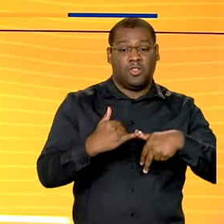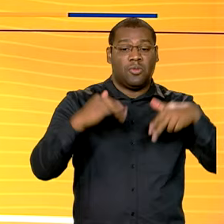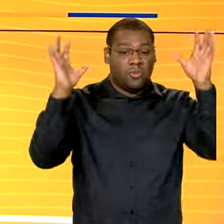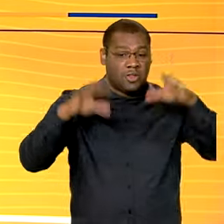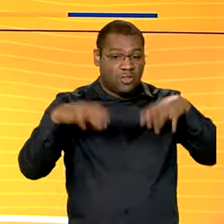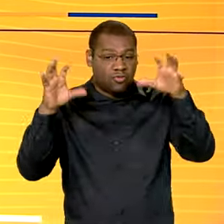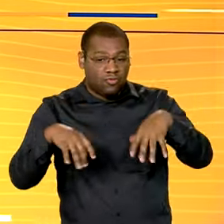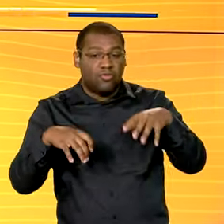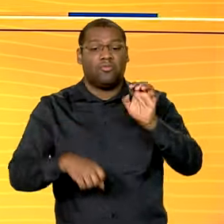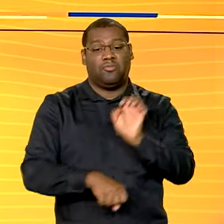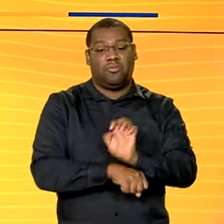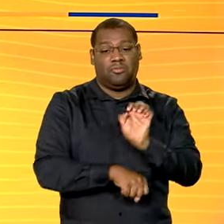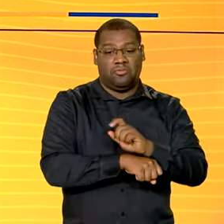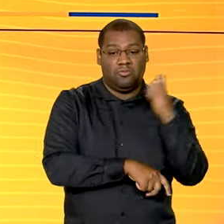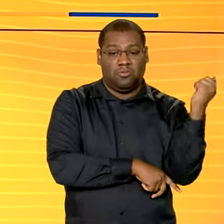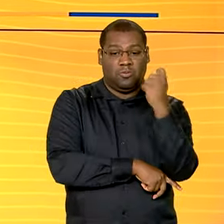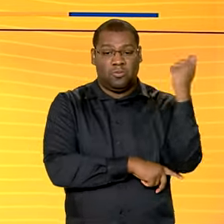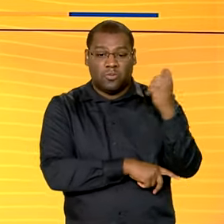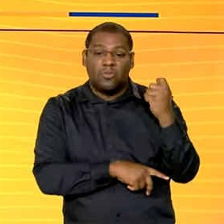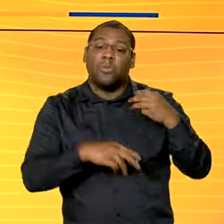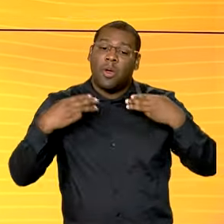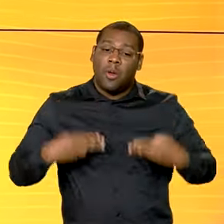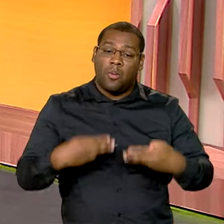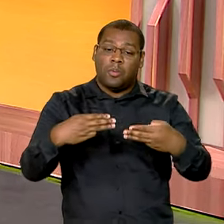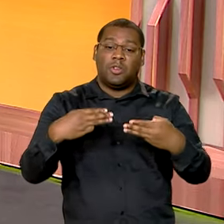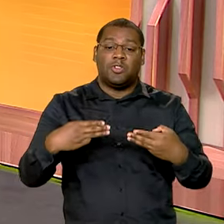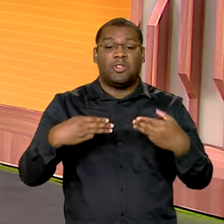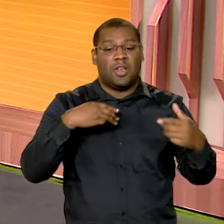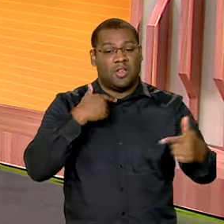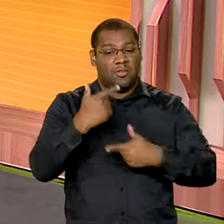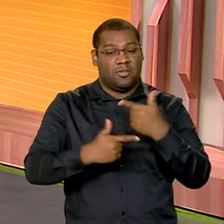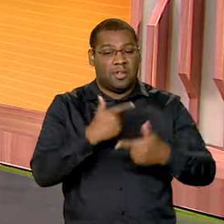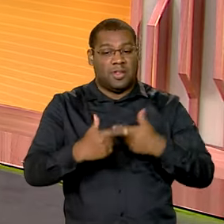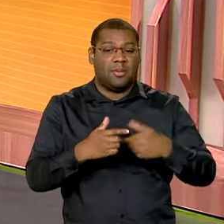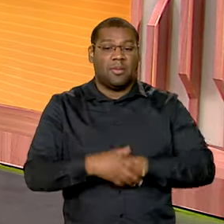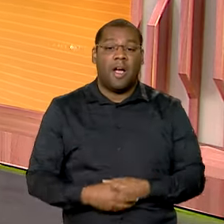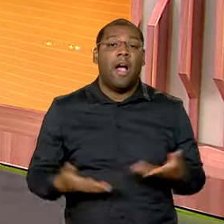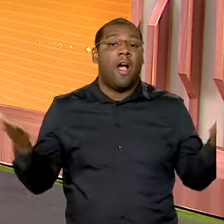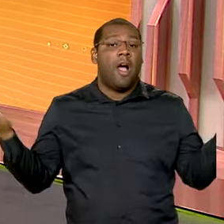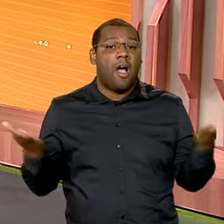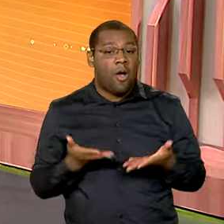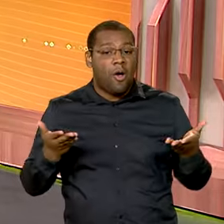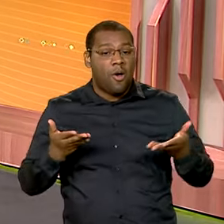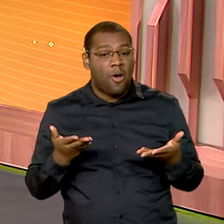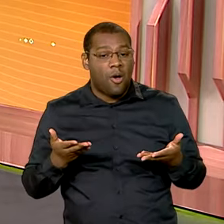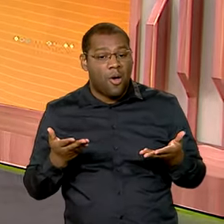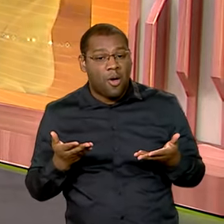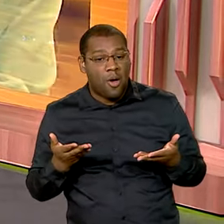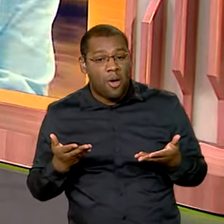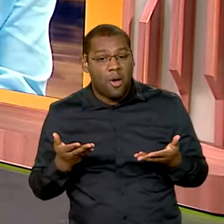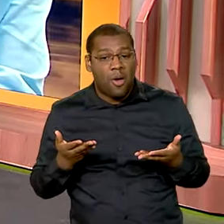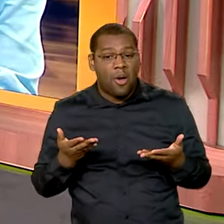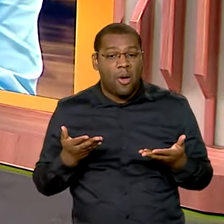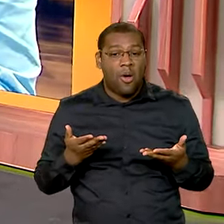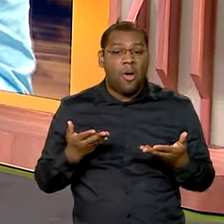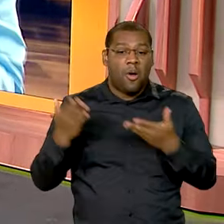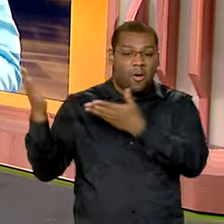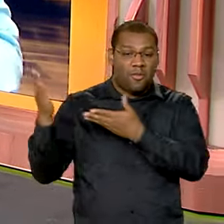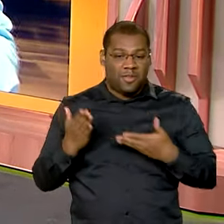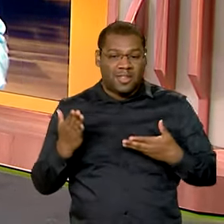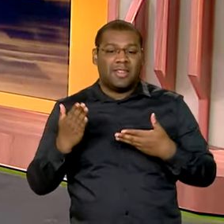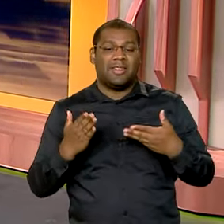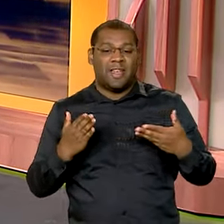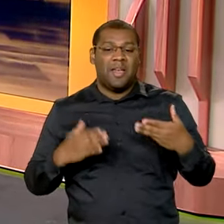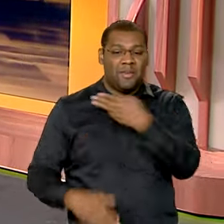Com o Ministério do Trabalho e o Emprego não é diferente. Por isso, conversamos agora com o titular da pasta, o ministro Luiz